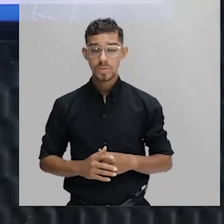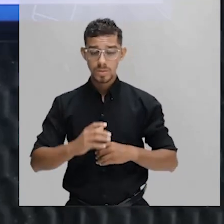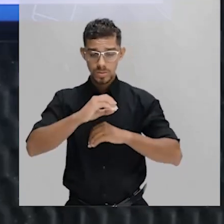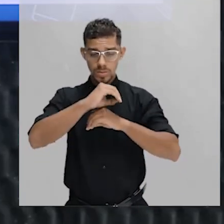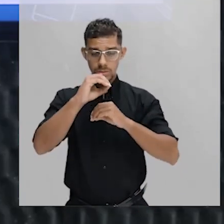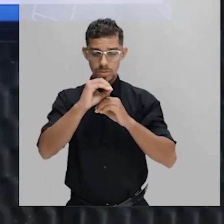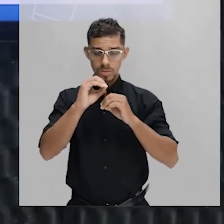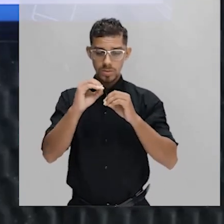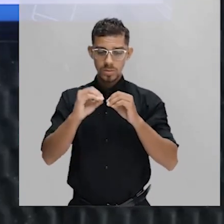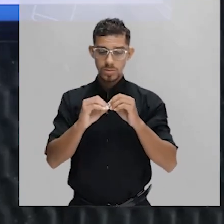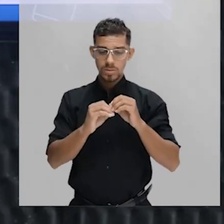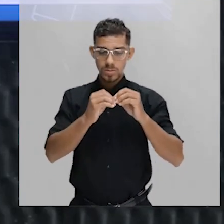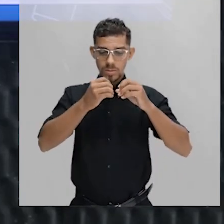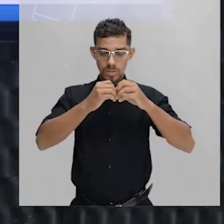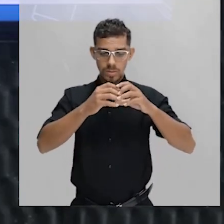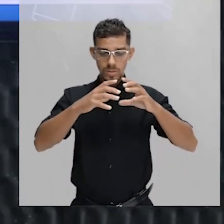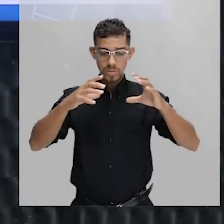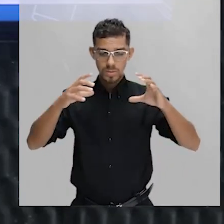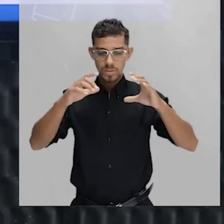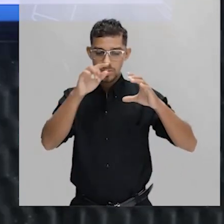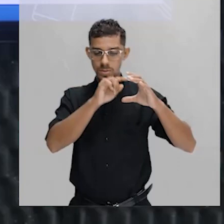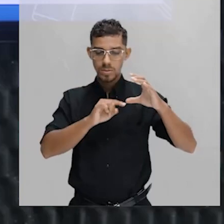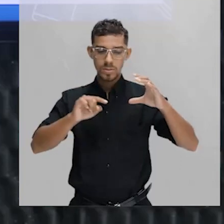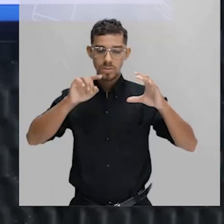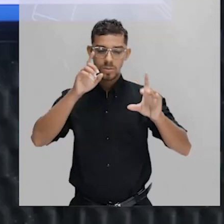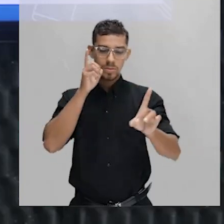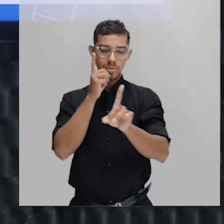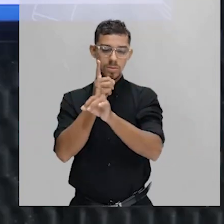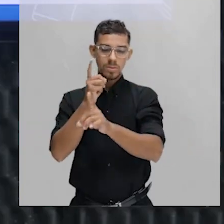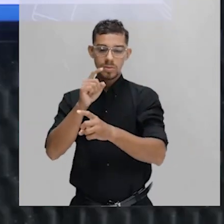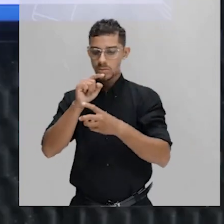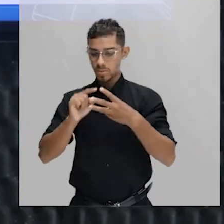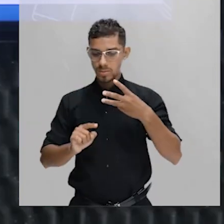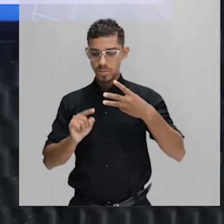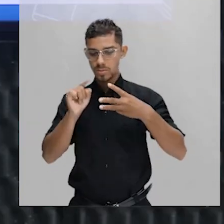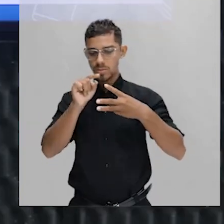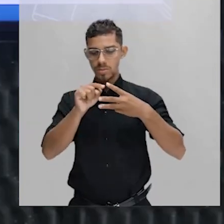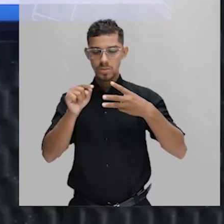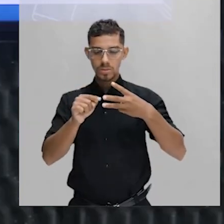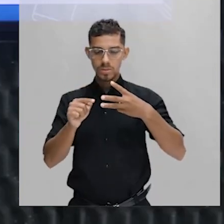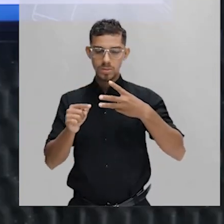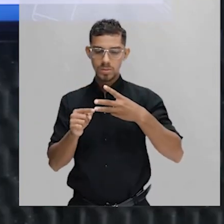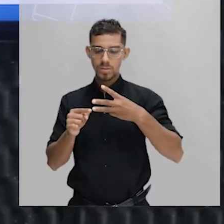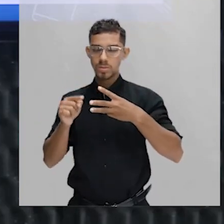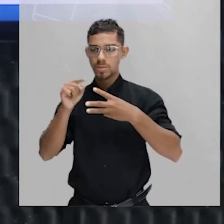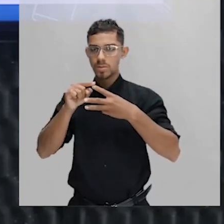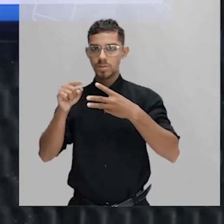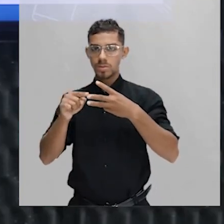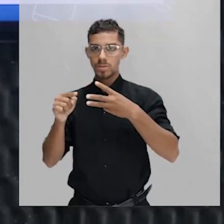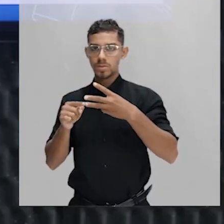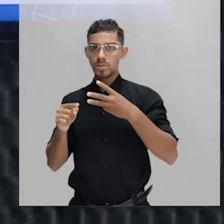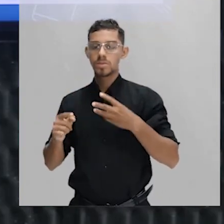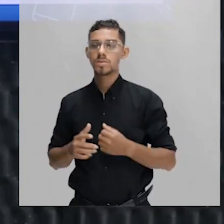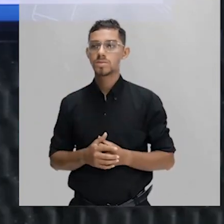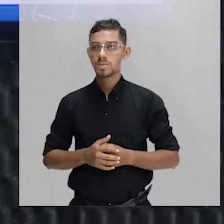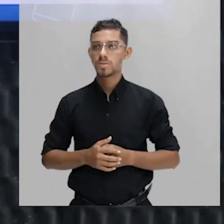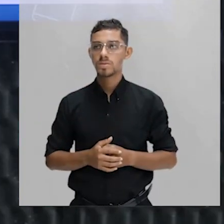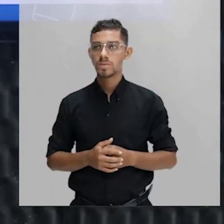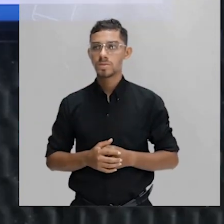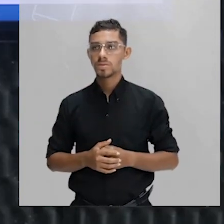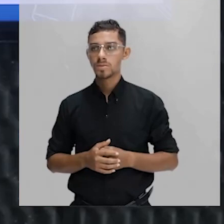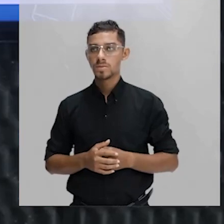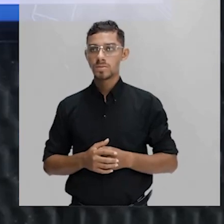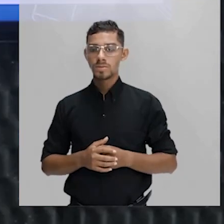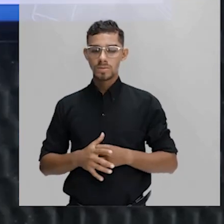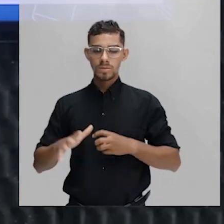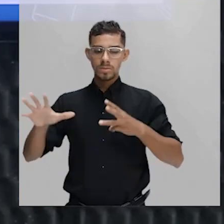RNA e ela vai lendo de três em três. De três em três, bases nitrogenadas são lidas. E aí